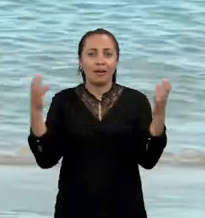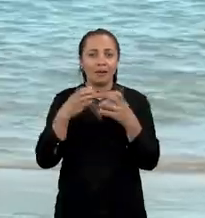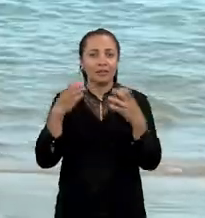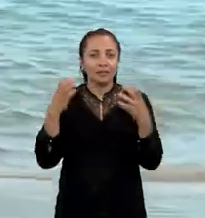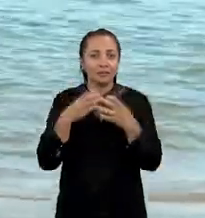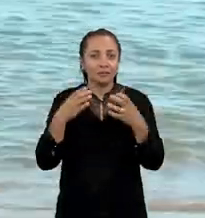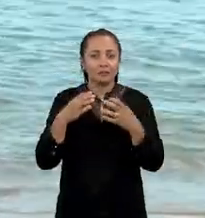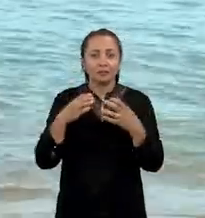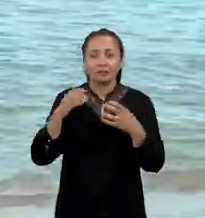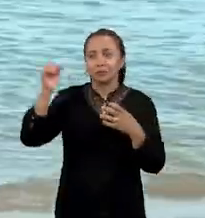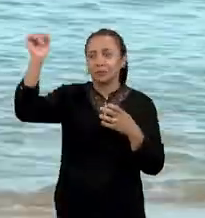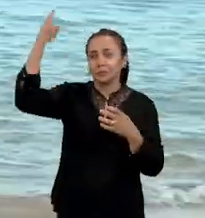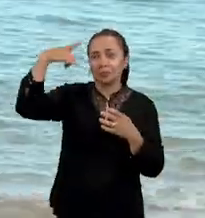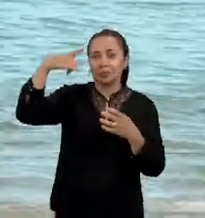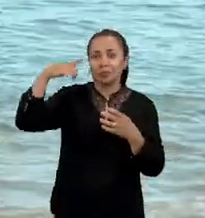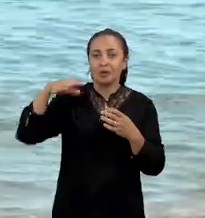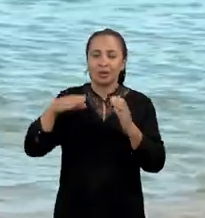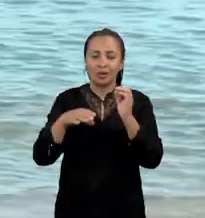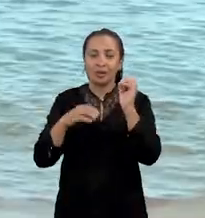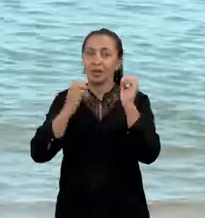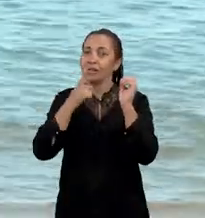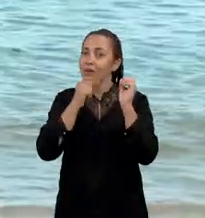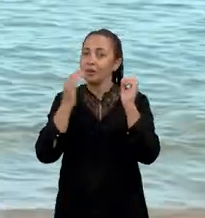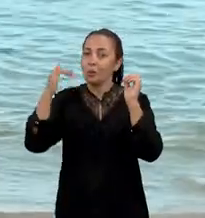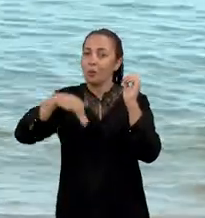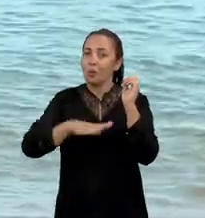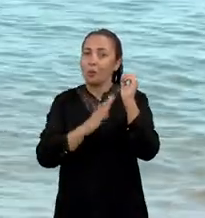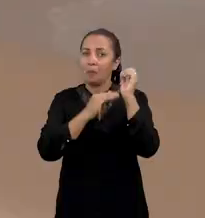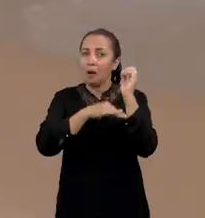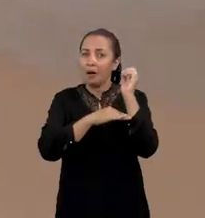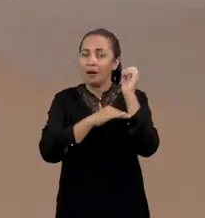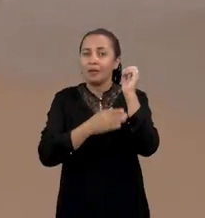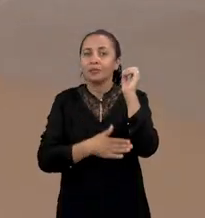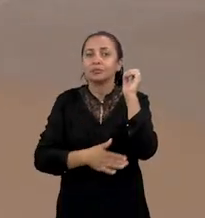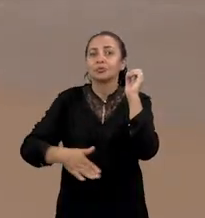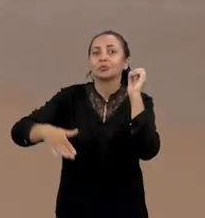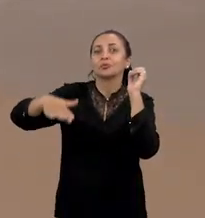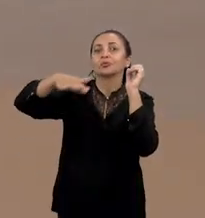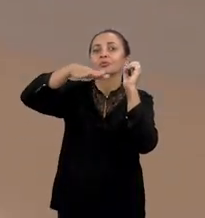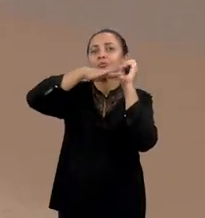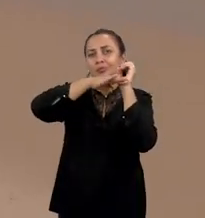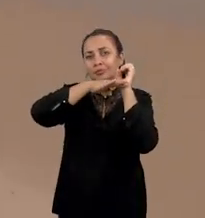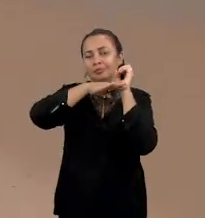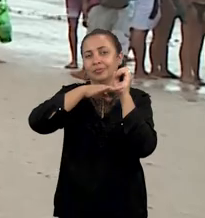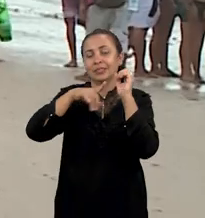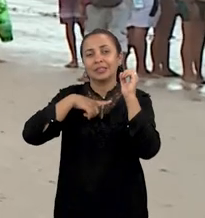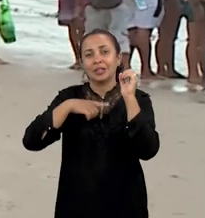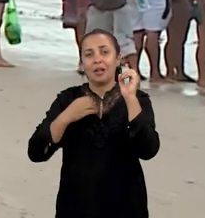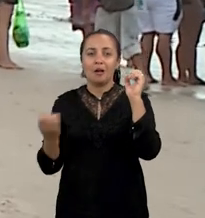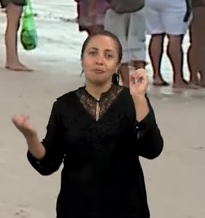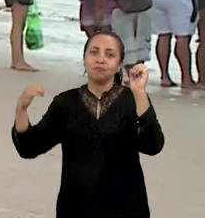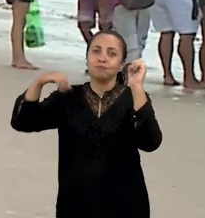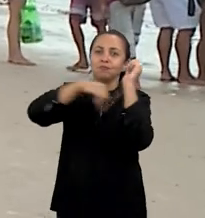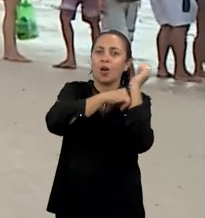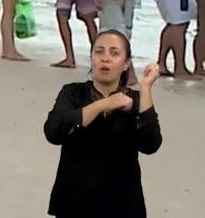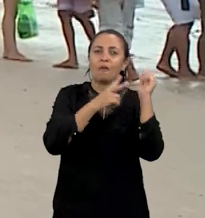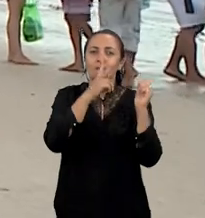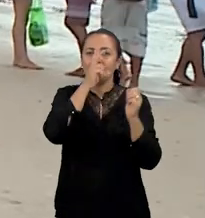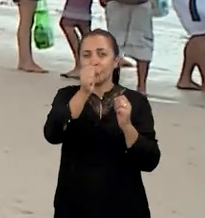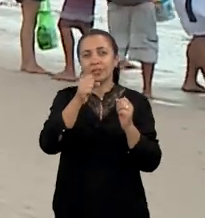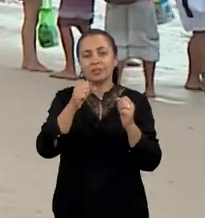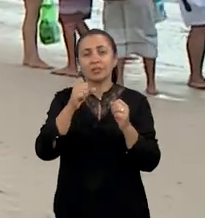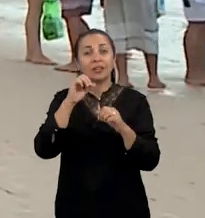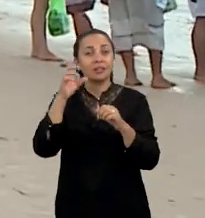e elevação do nível do mar. Isso associado a um contexto de praias estreitas faz com que as marés atinjam com muita força a base da